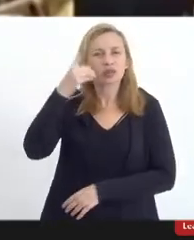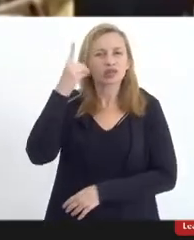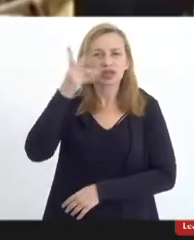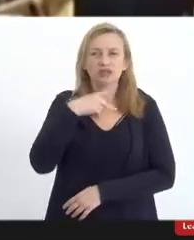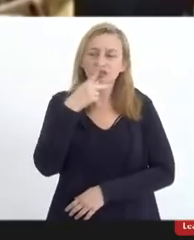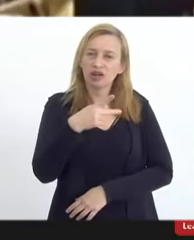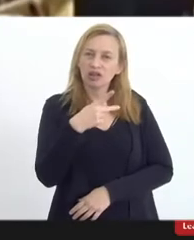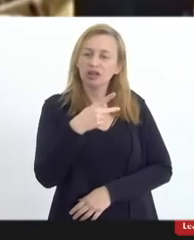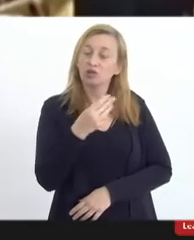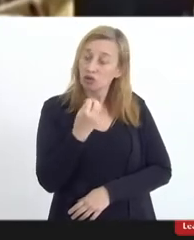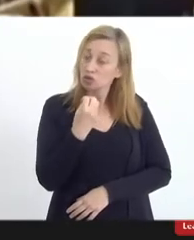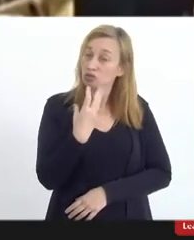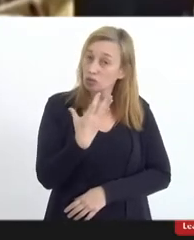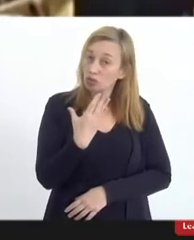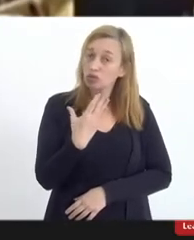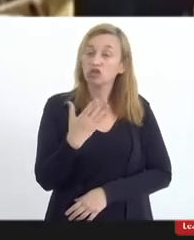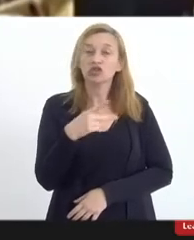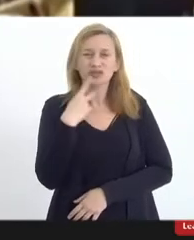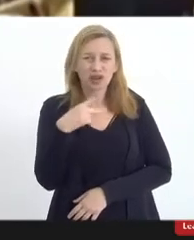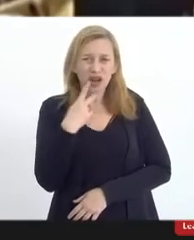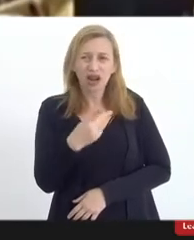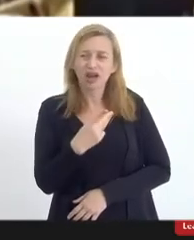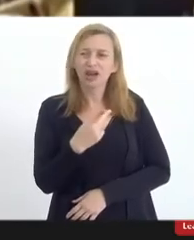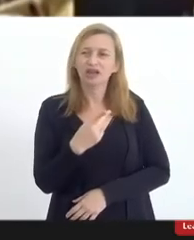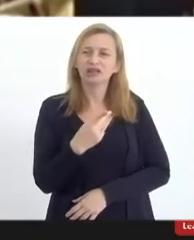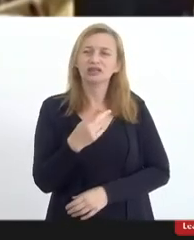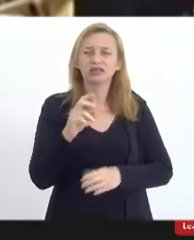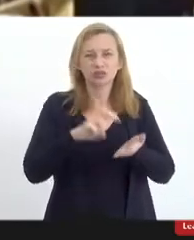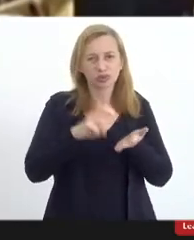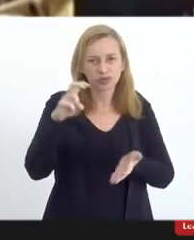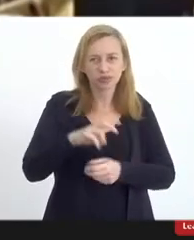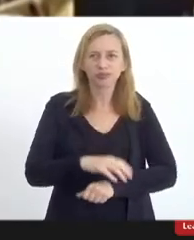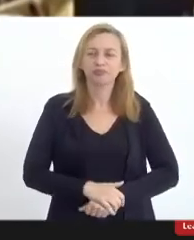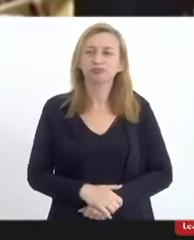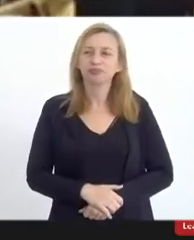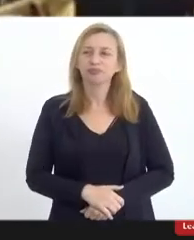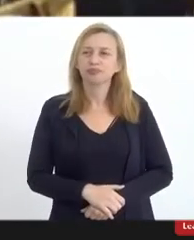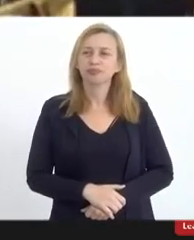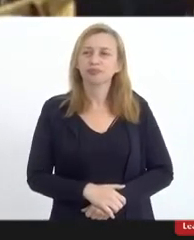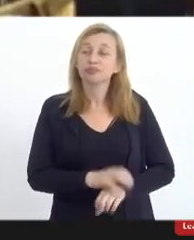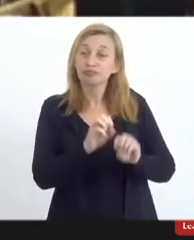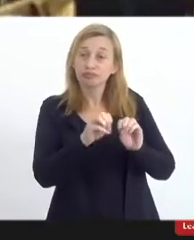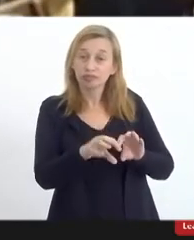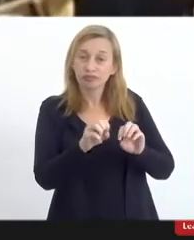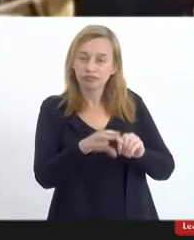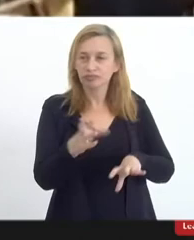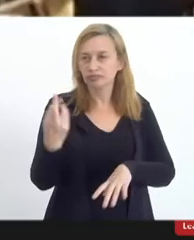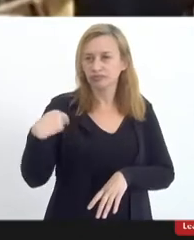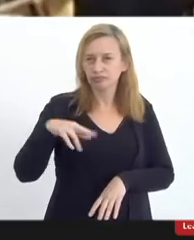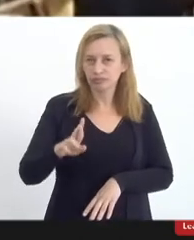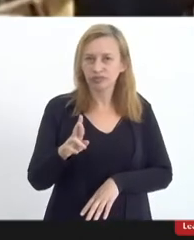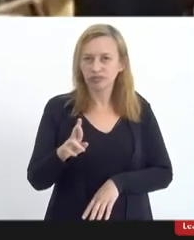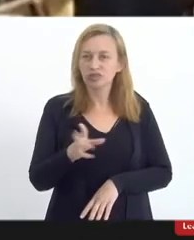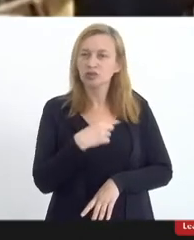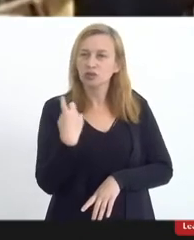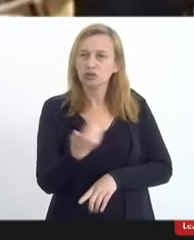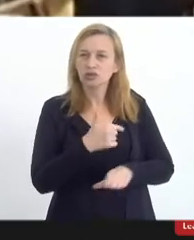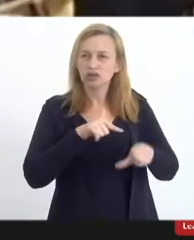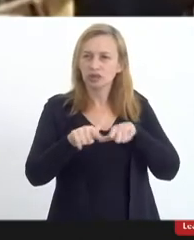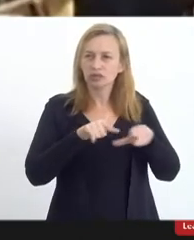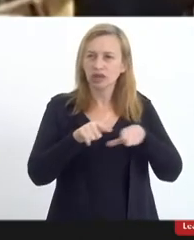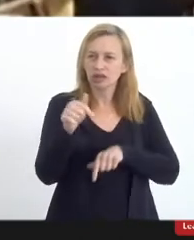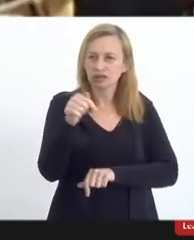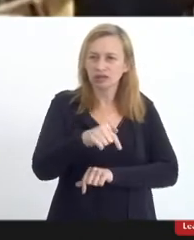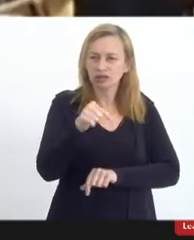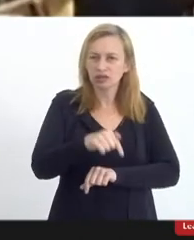super pertinente a gente tratar nessa manhã. Bom, o ensino religioso, nós trabalhamos aqui